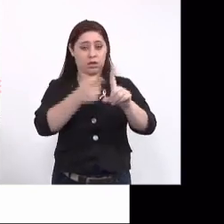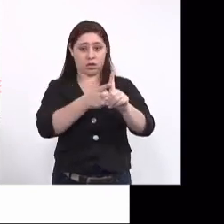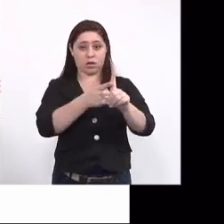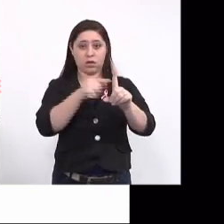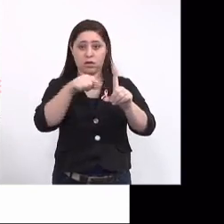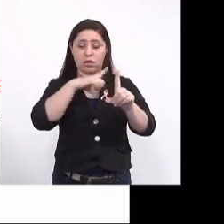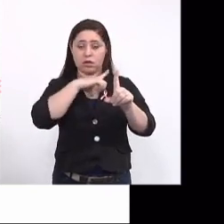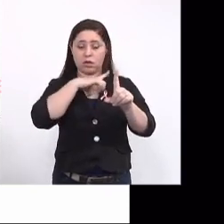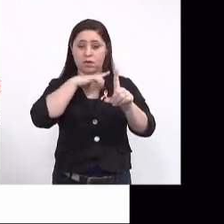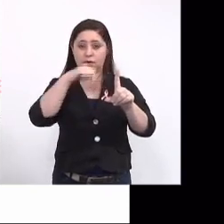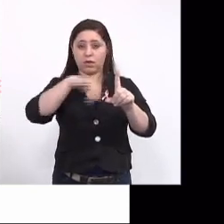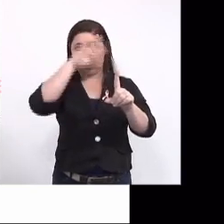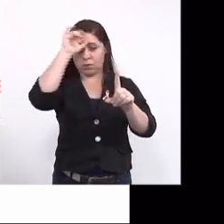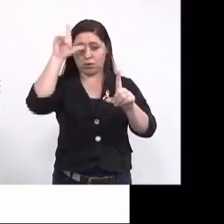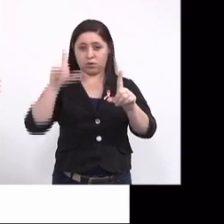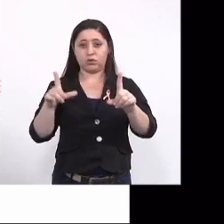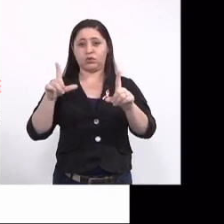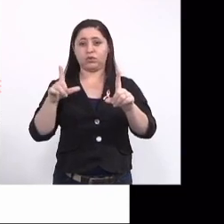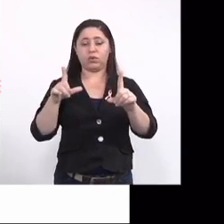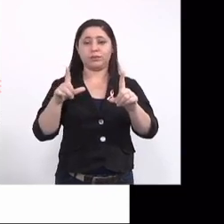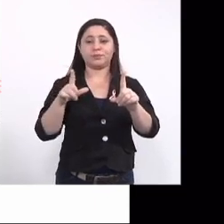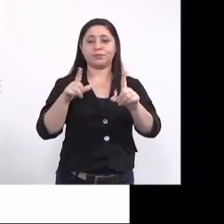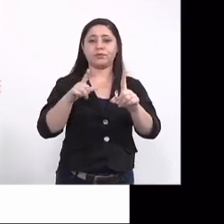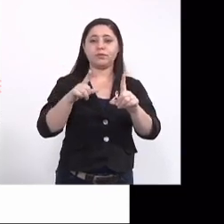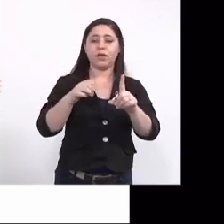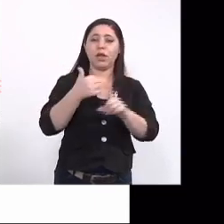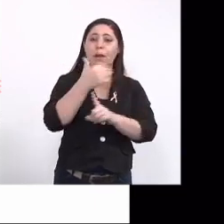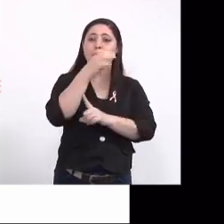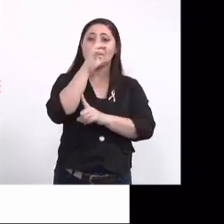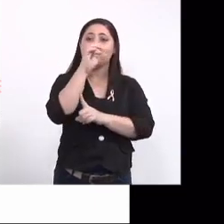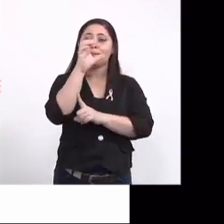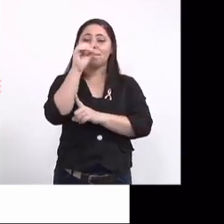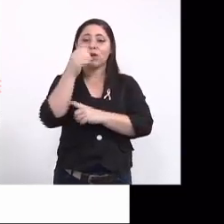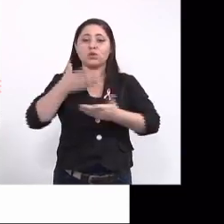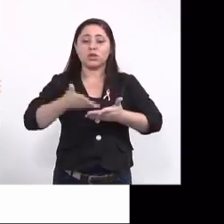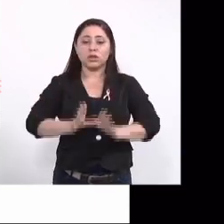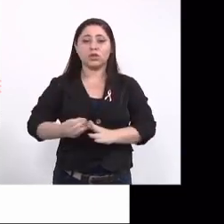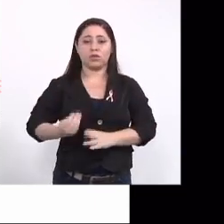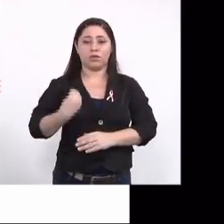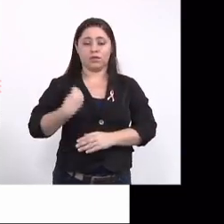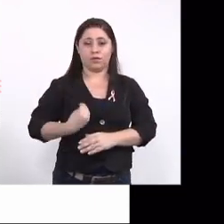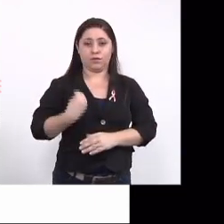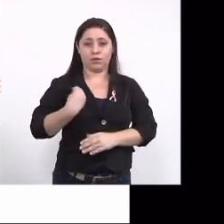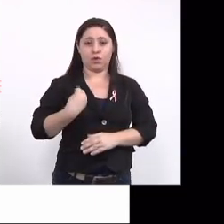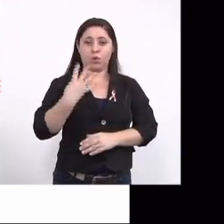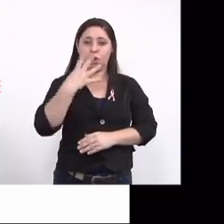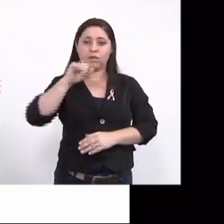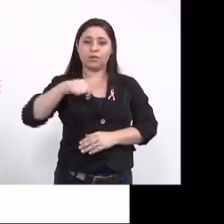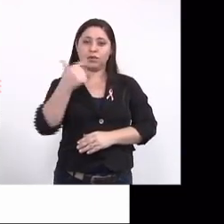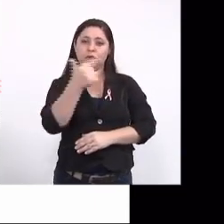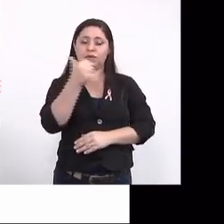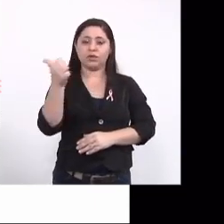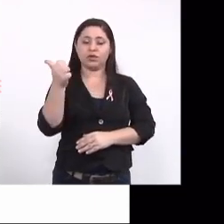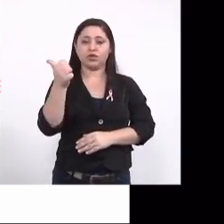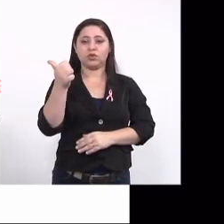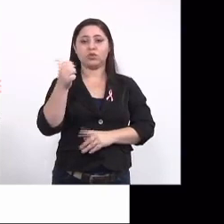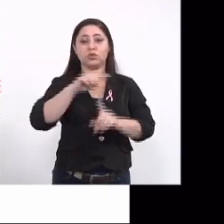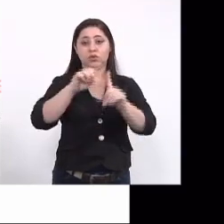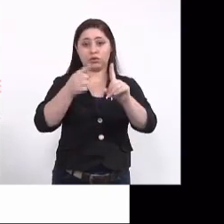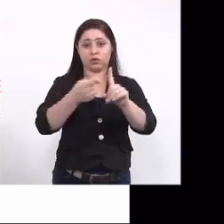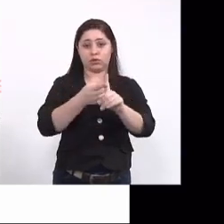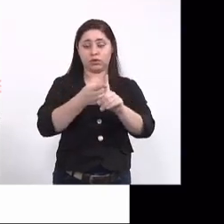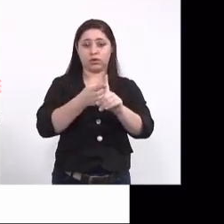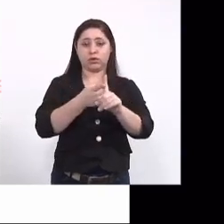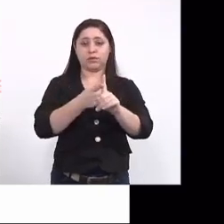gente teve aqui, nesse período, em Mato Grosso do Sul, a cada mil nascidos vivos, 4,21 casos de gestantes.